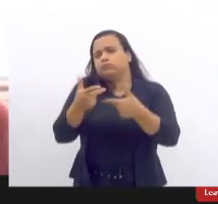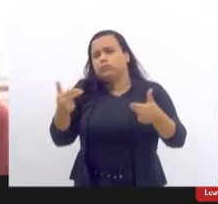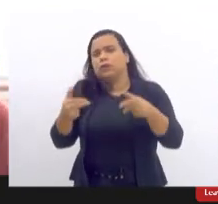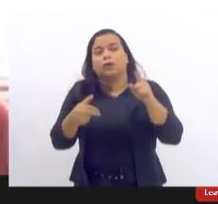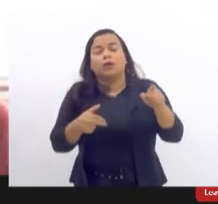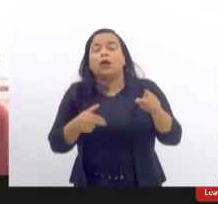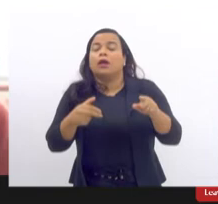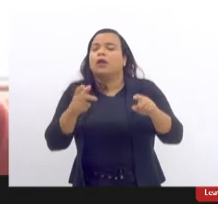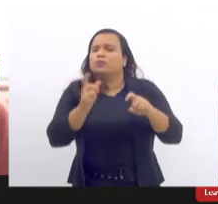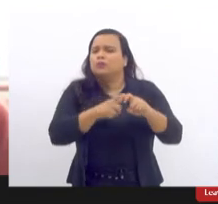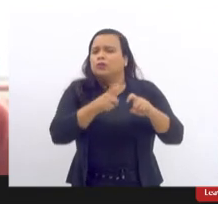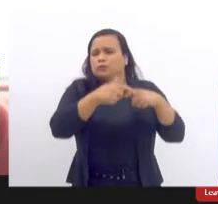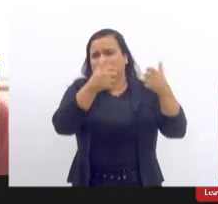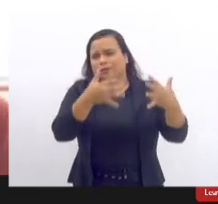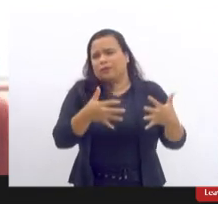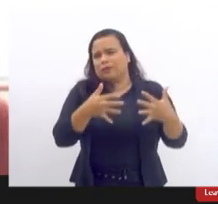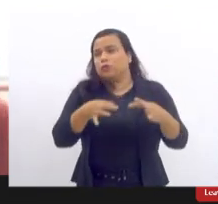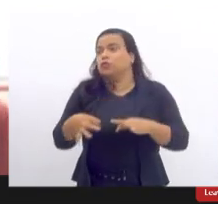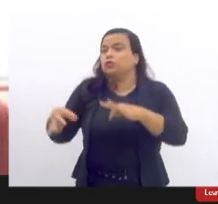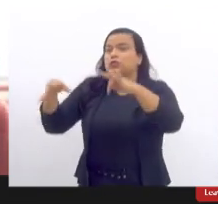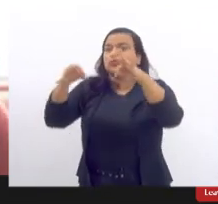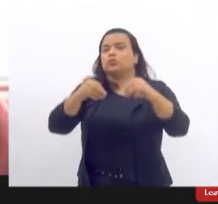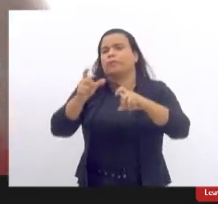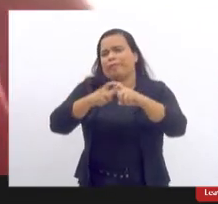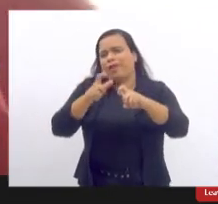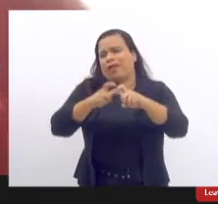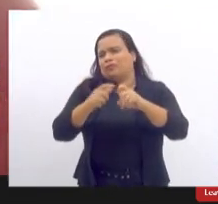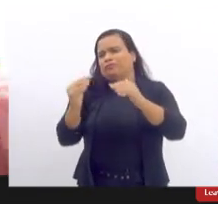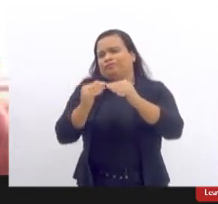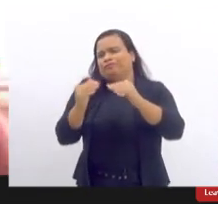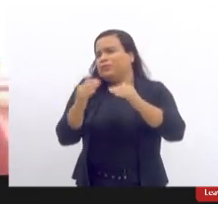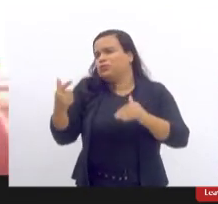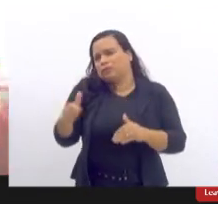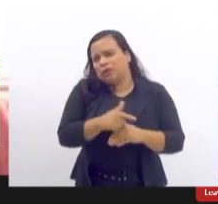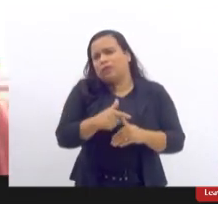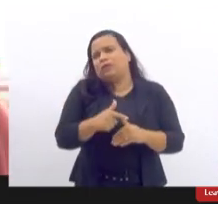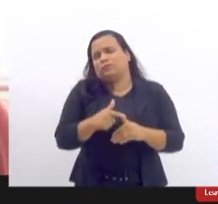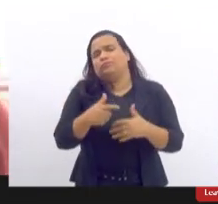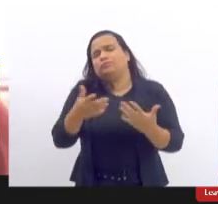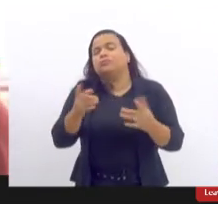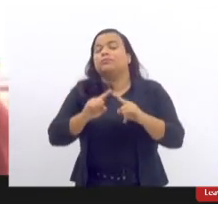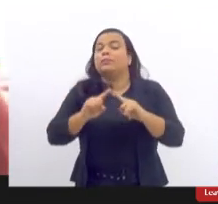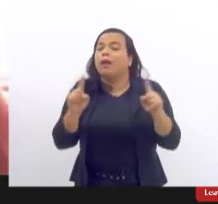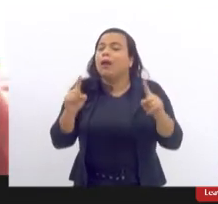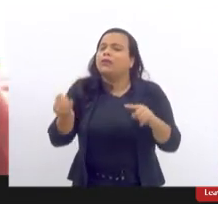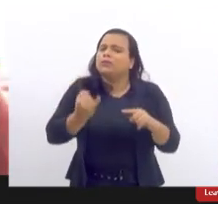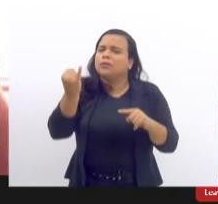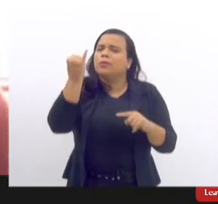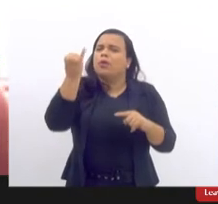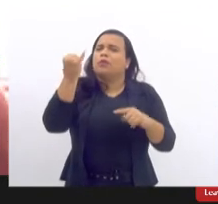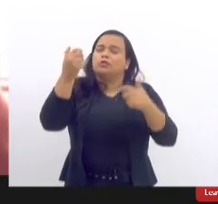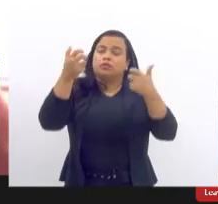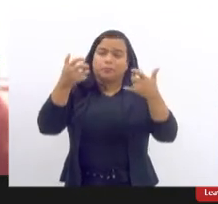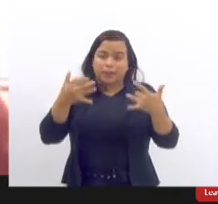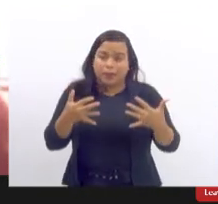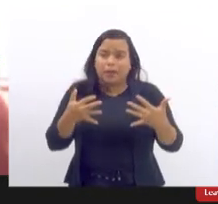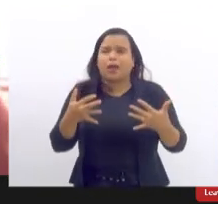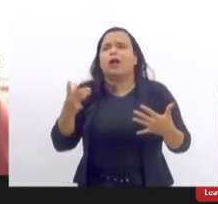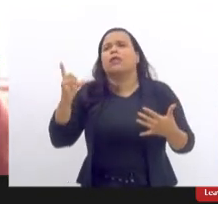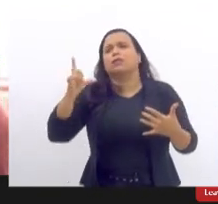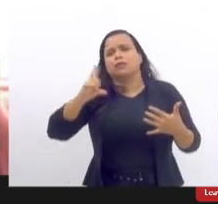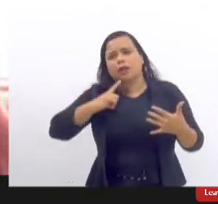não há um consenso na comunidade médica científica mas é importante pelo menos que se fale que